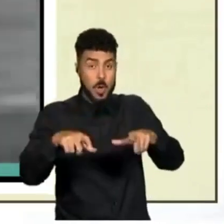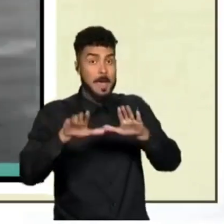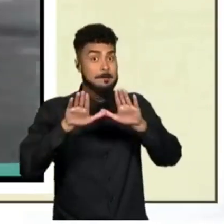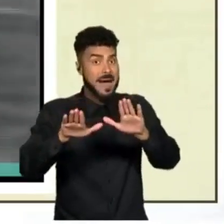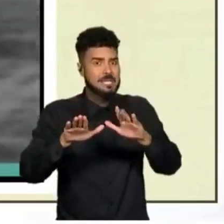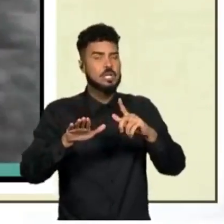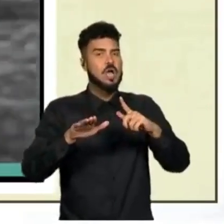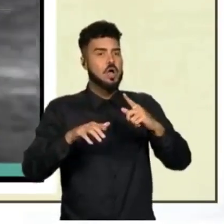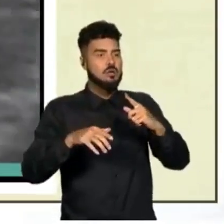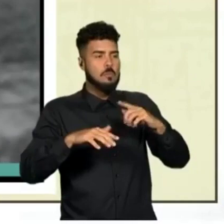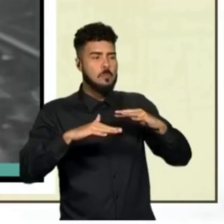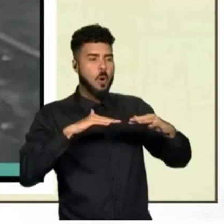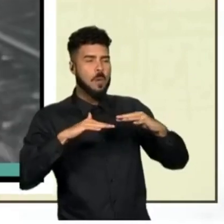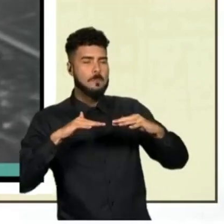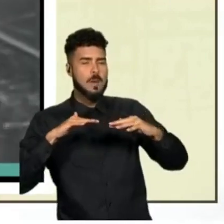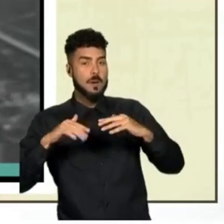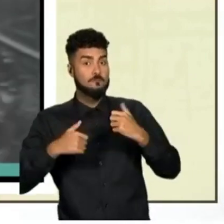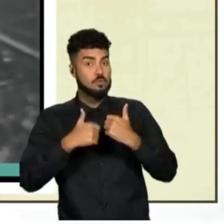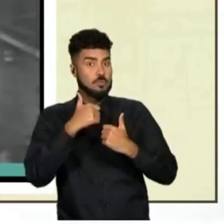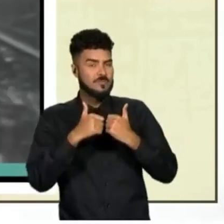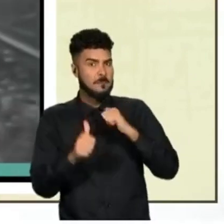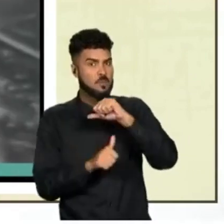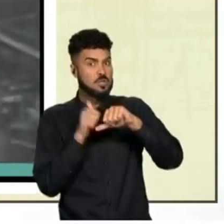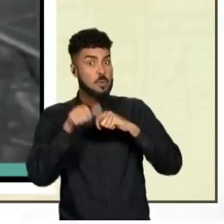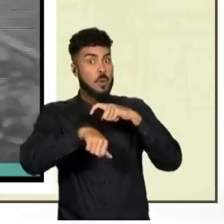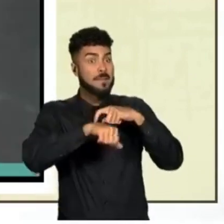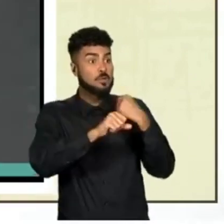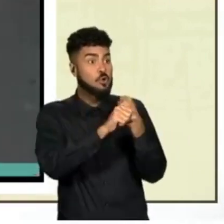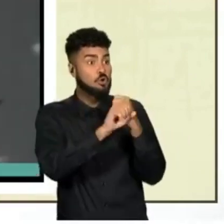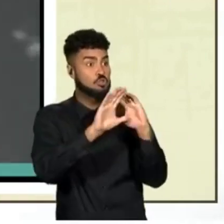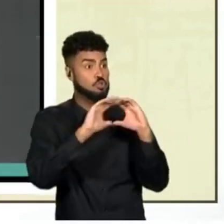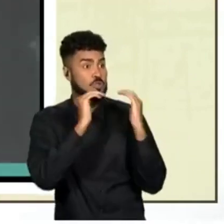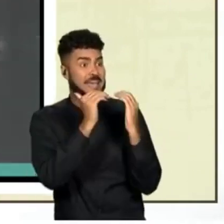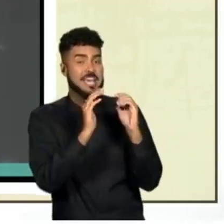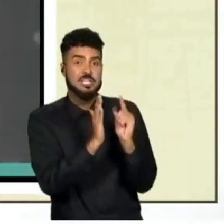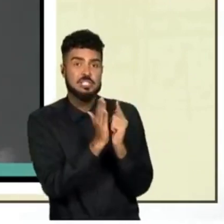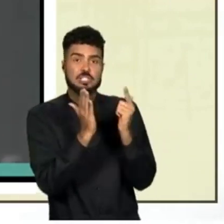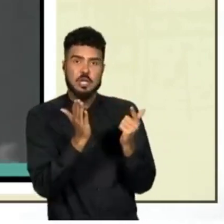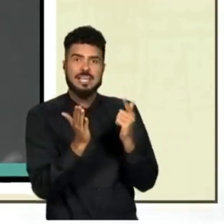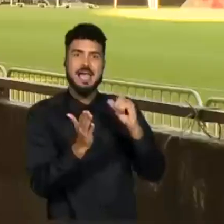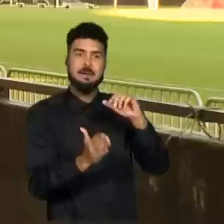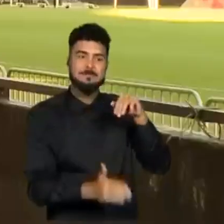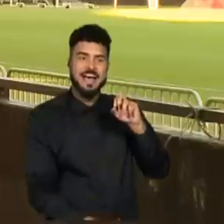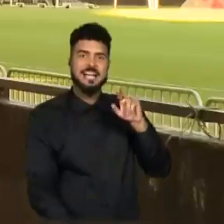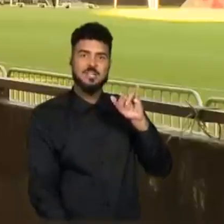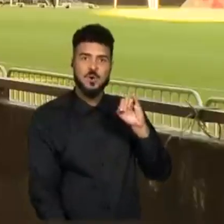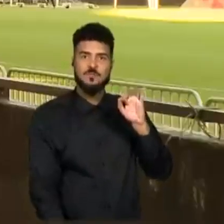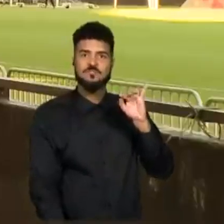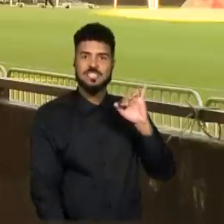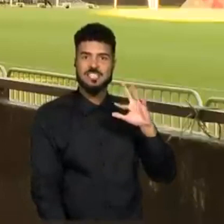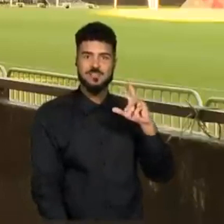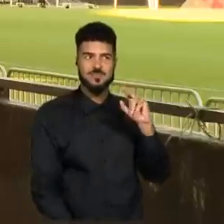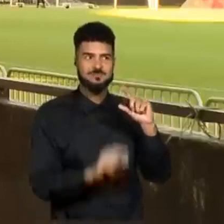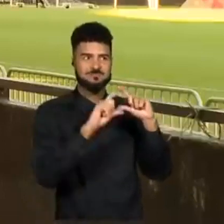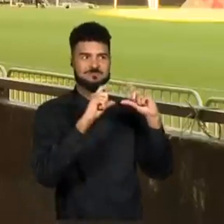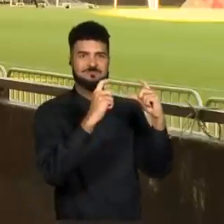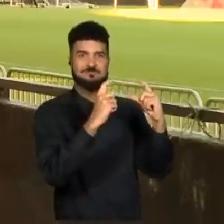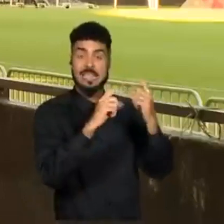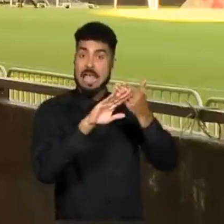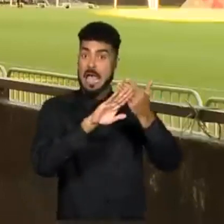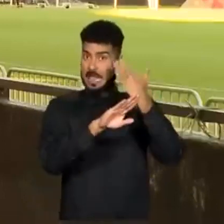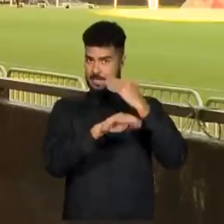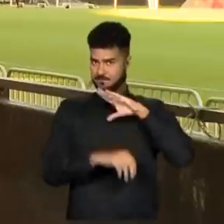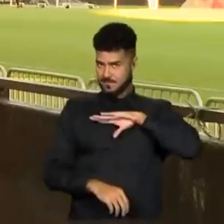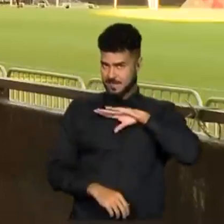de bombeiros, consegue fazer uma liberação de estádio, que no momento é de 22 mil pessoas, dá pra aumentar pra uns 30 mil, que já teve antes, né? Só